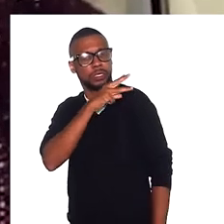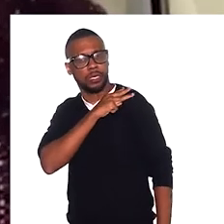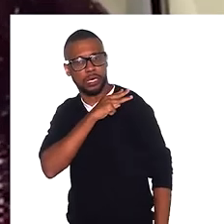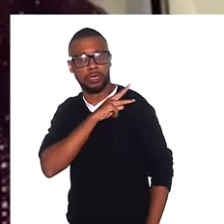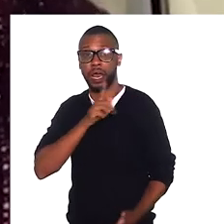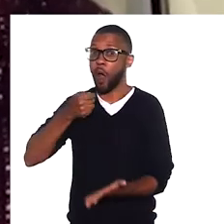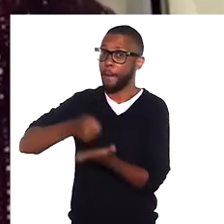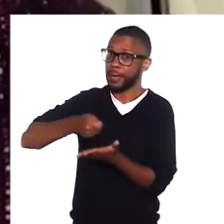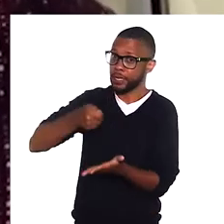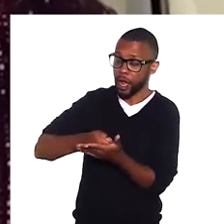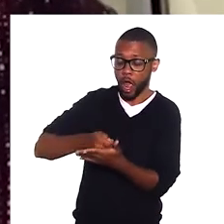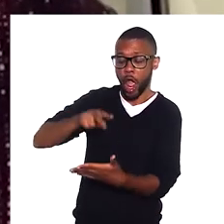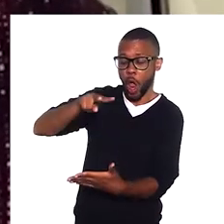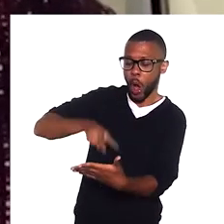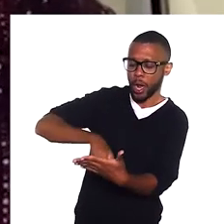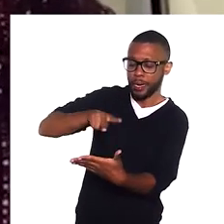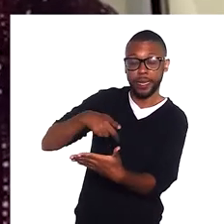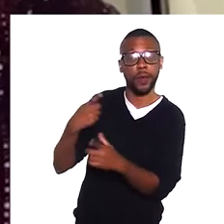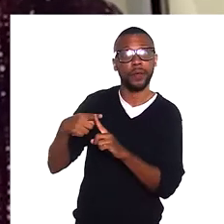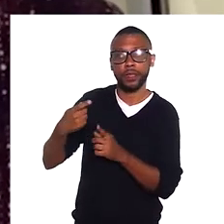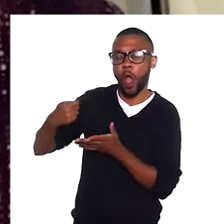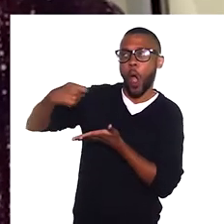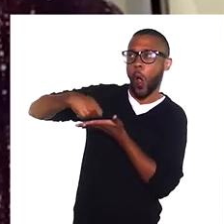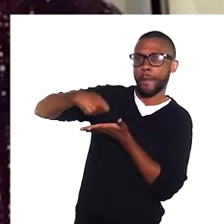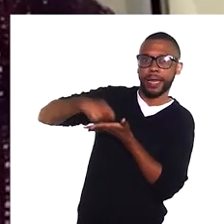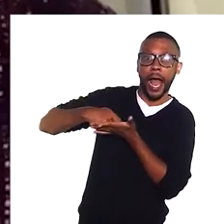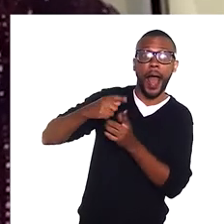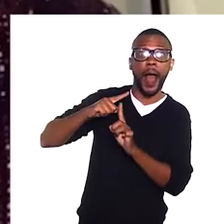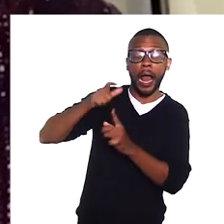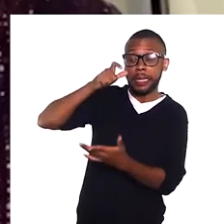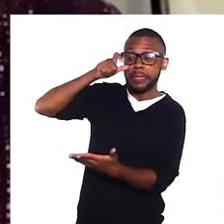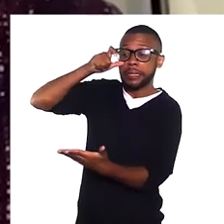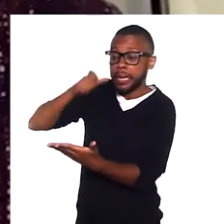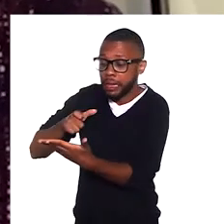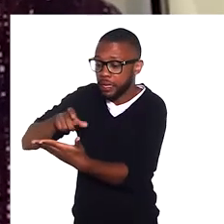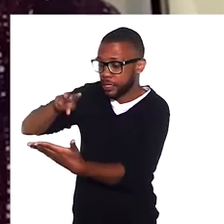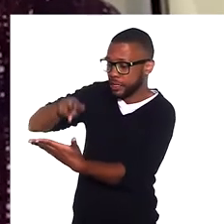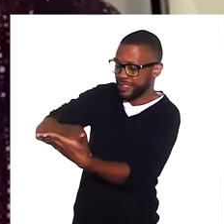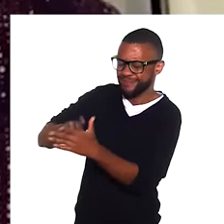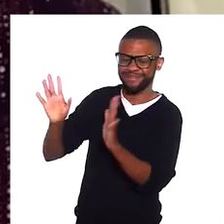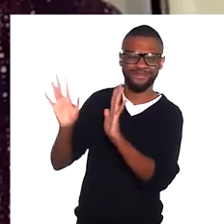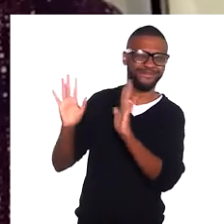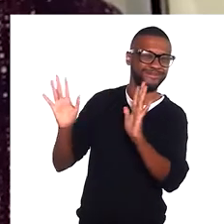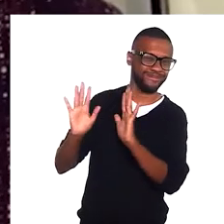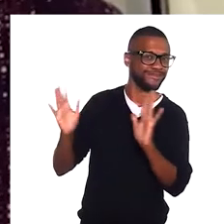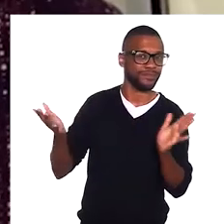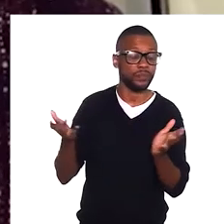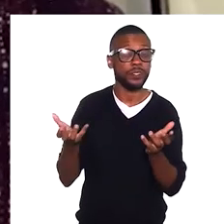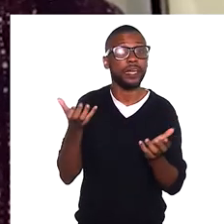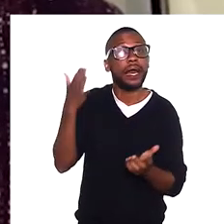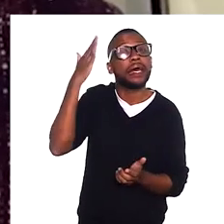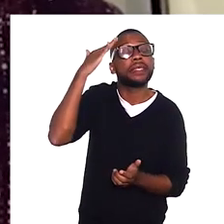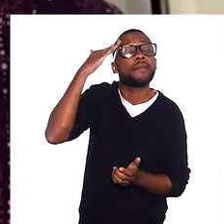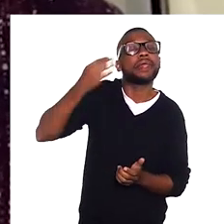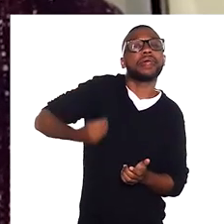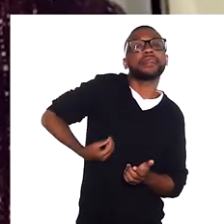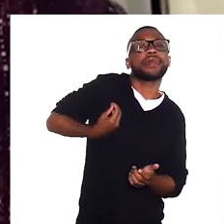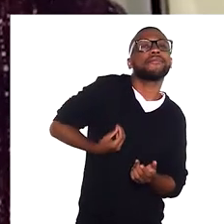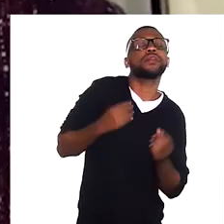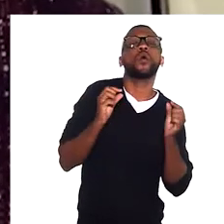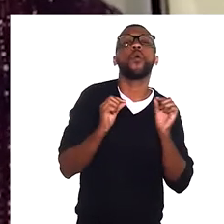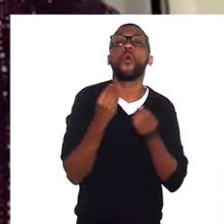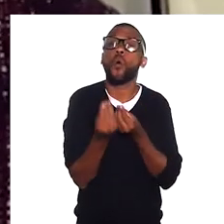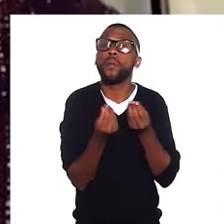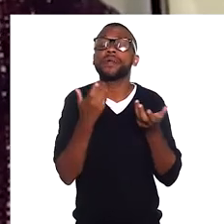os livros obrigatórios, eu lia por obrigação mesmo. Eu não tinha o menor interesse de ler aqueles livros naquele momento. Eu queria saber da